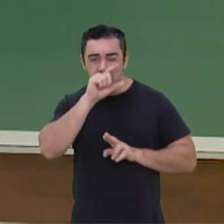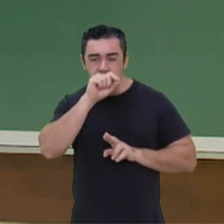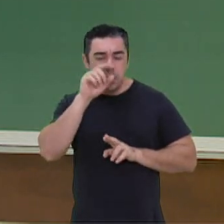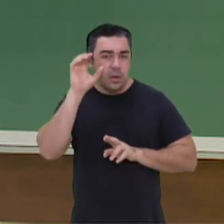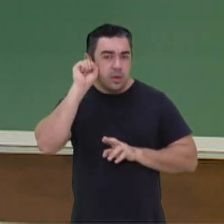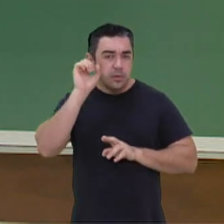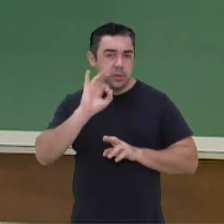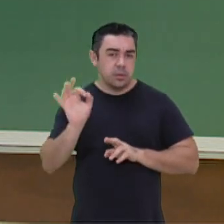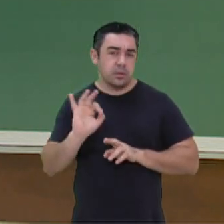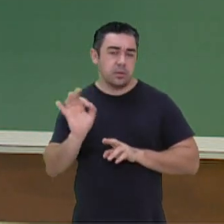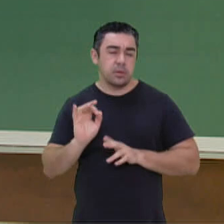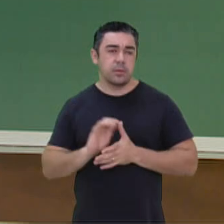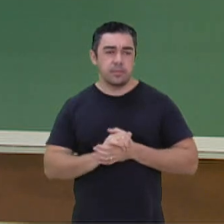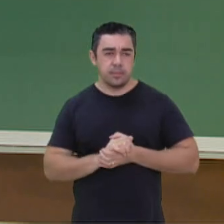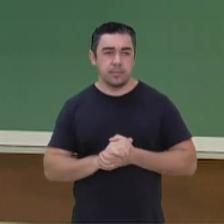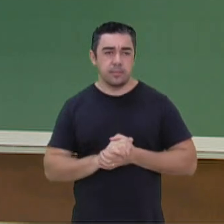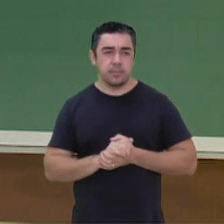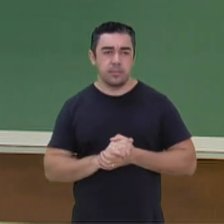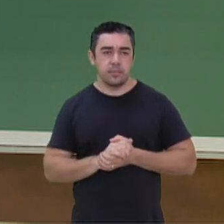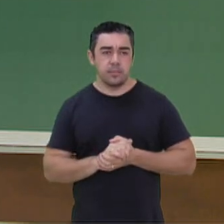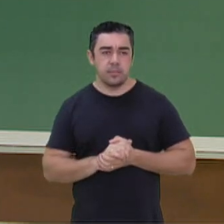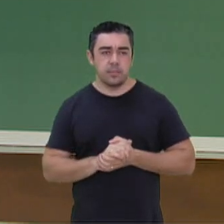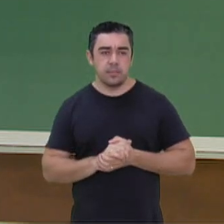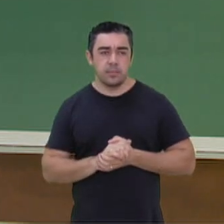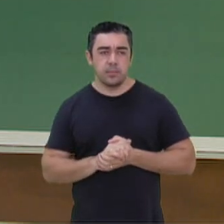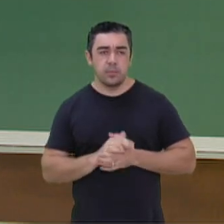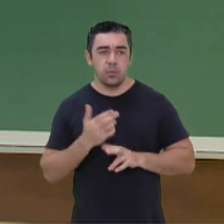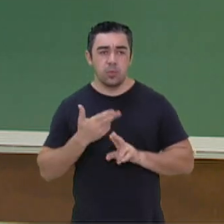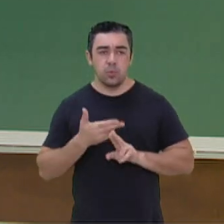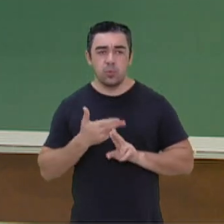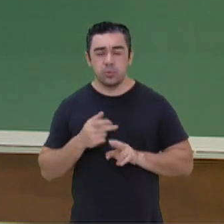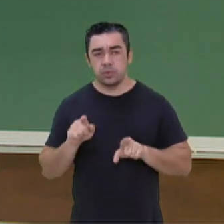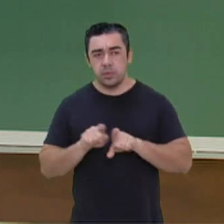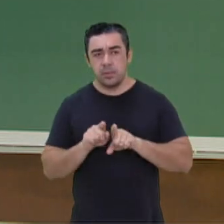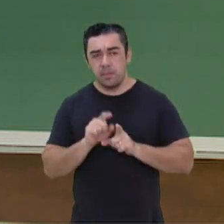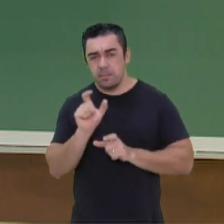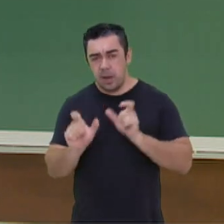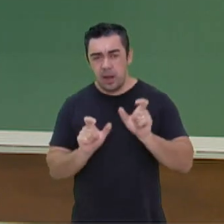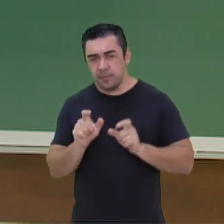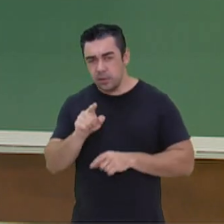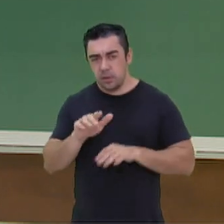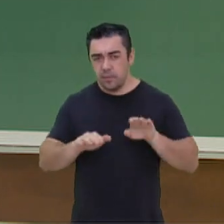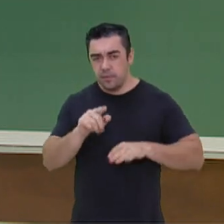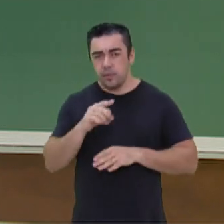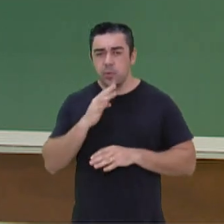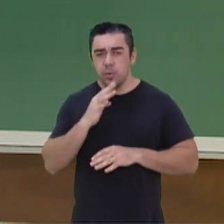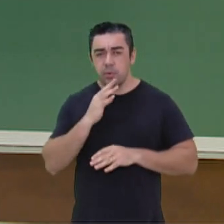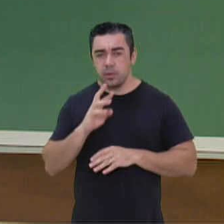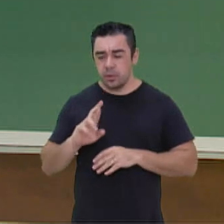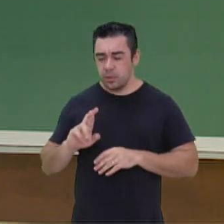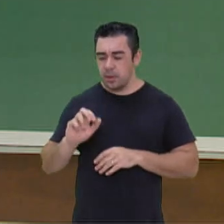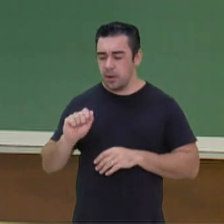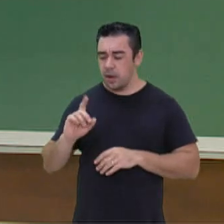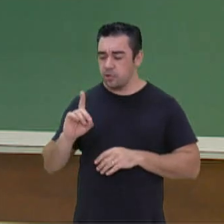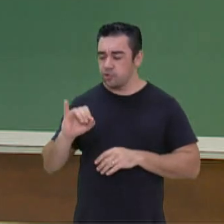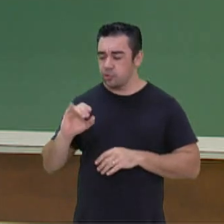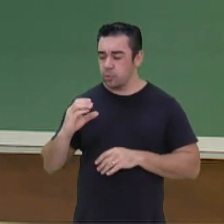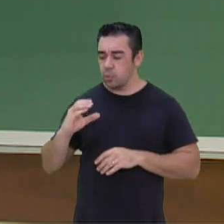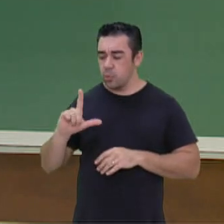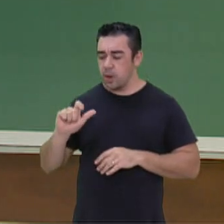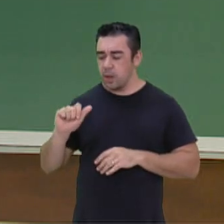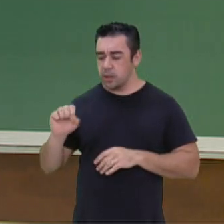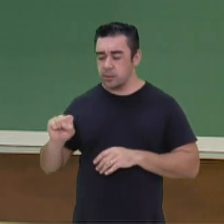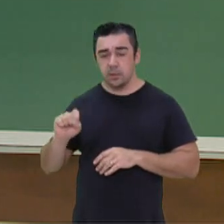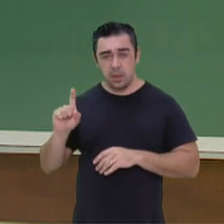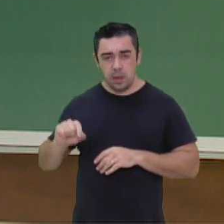aquele barulho que temos ali, né? Utilizamos várias palavrinhas ali, radícolas também não